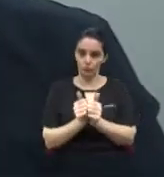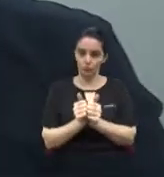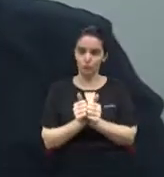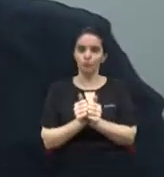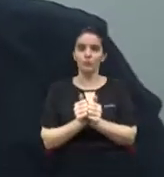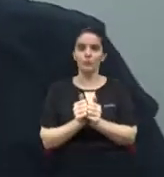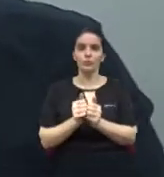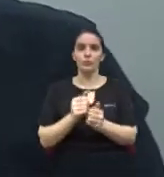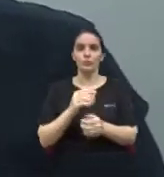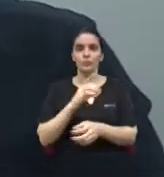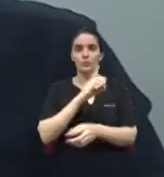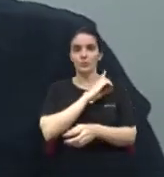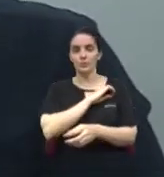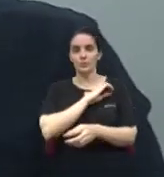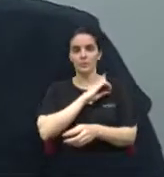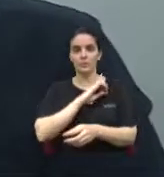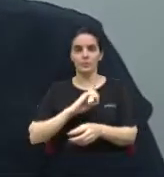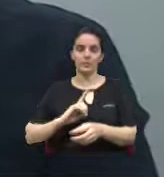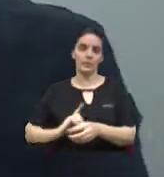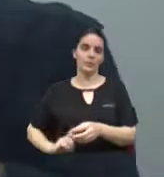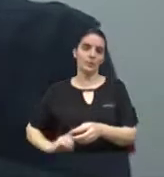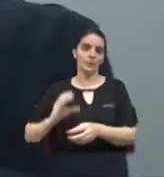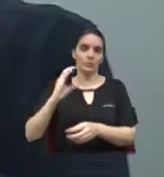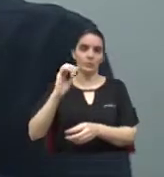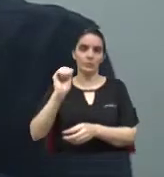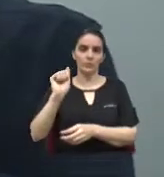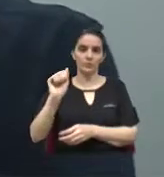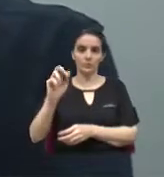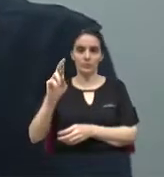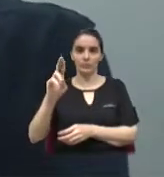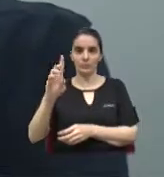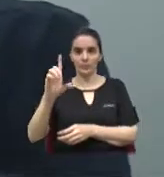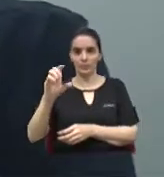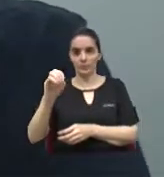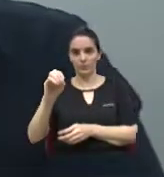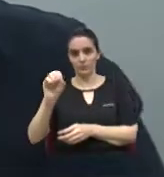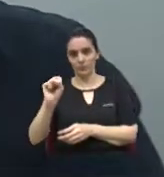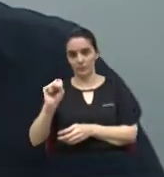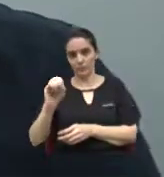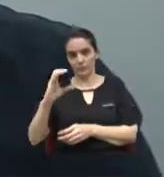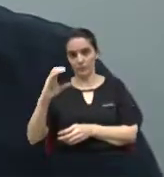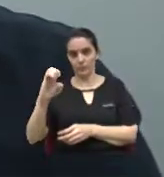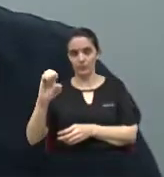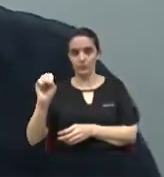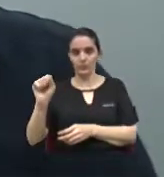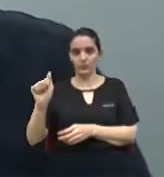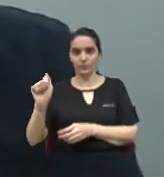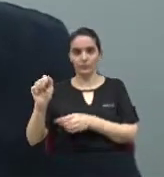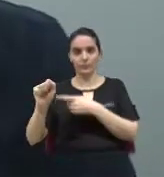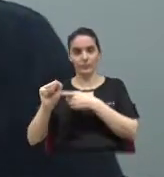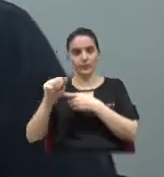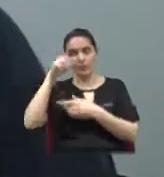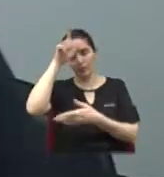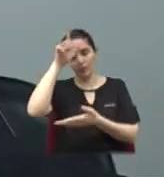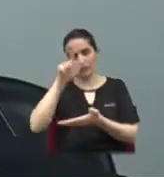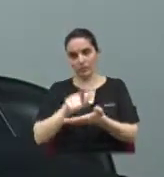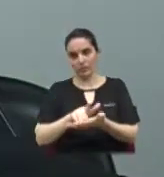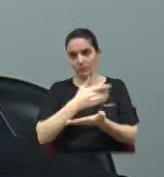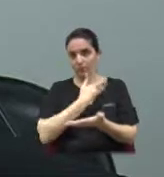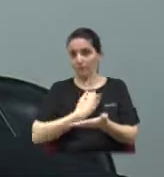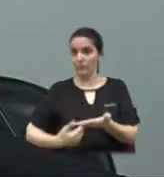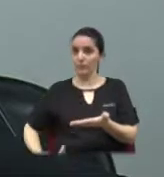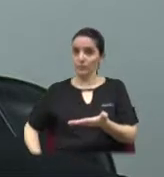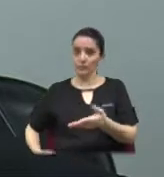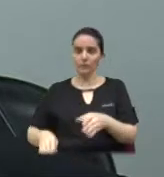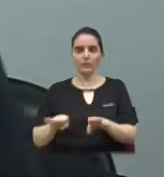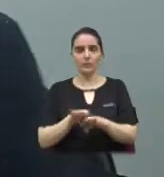hoje ele é líder do governo do estado de São Paulo, e também já repassei